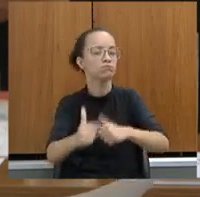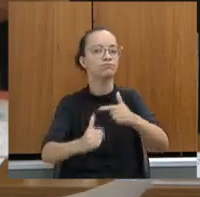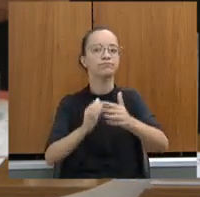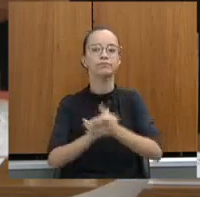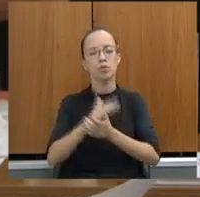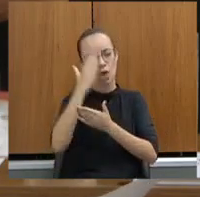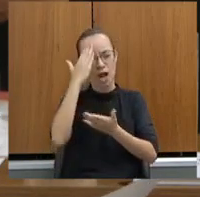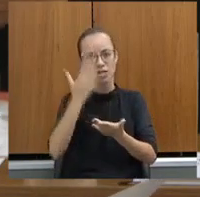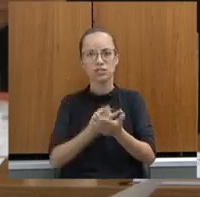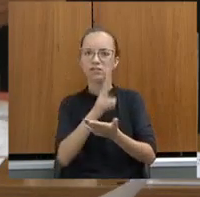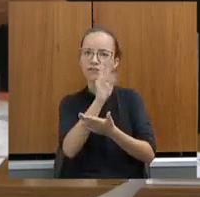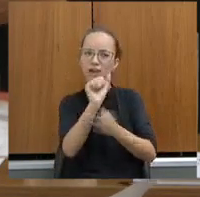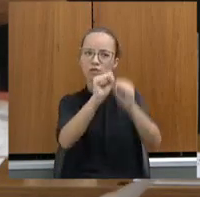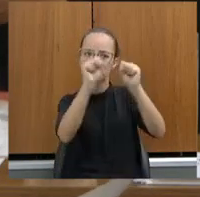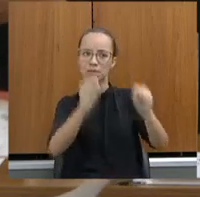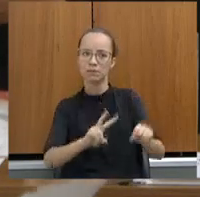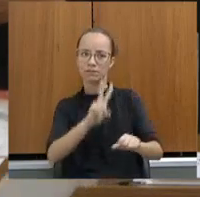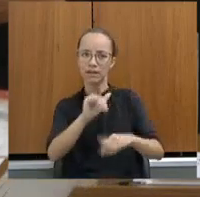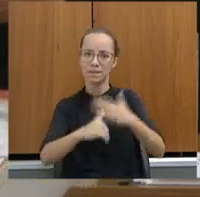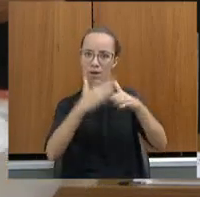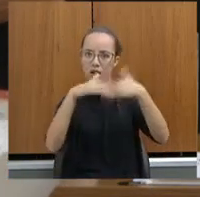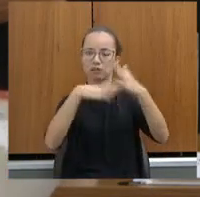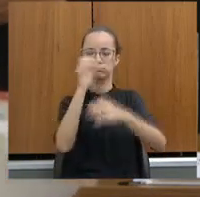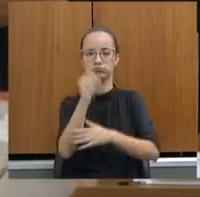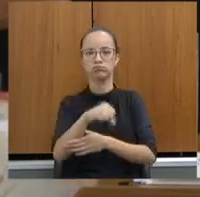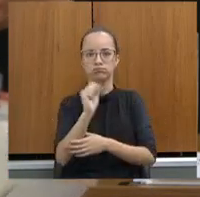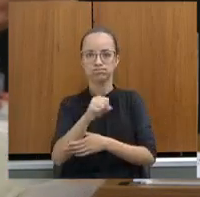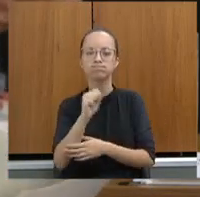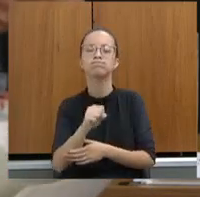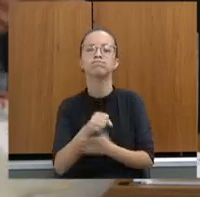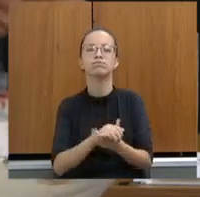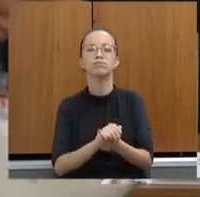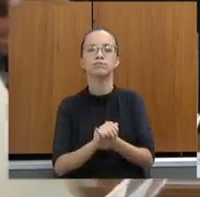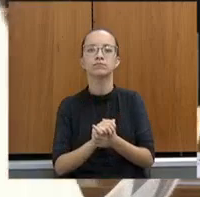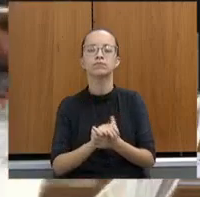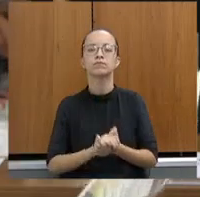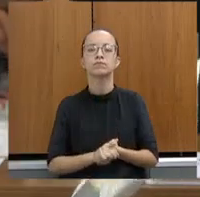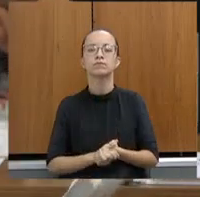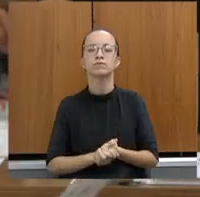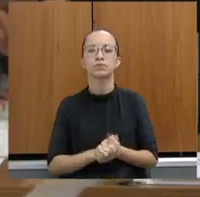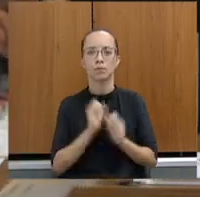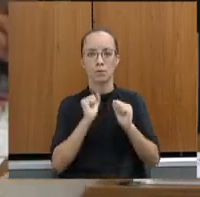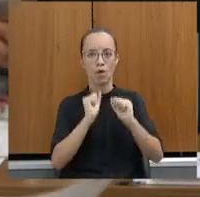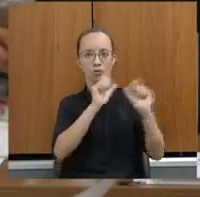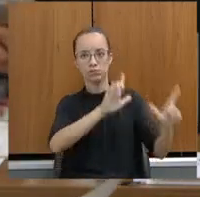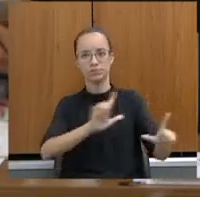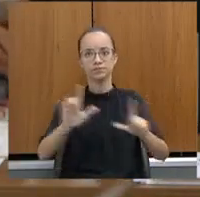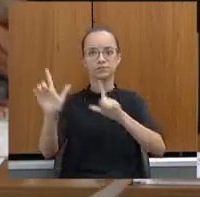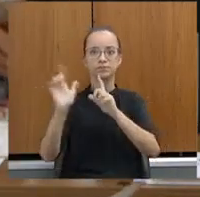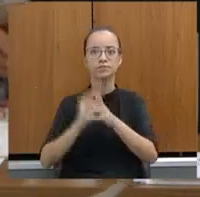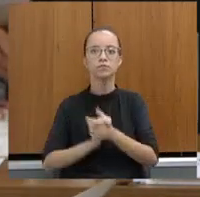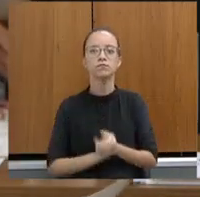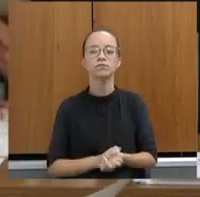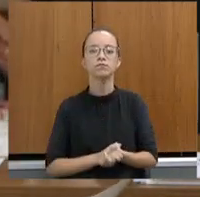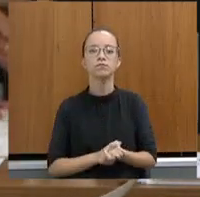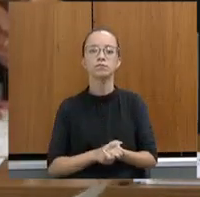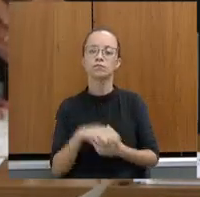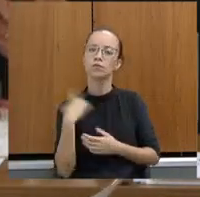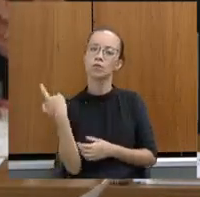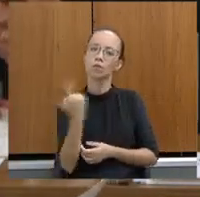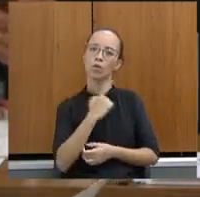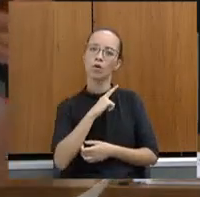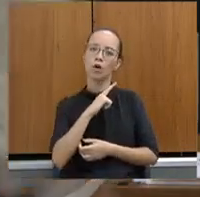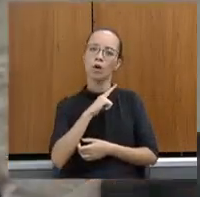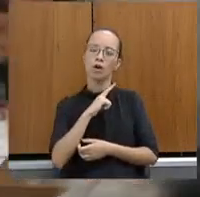o sistema vai ter uma melhora significativa, uma melhora substancial. Pode passar. Além disso, nós temos também